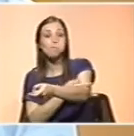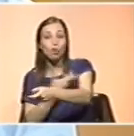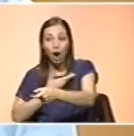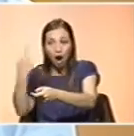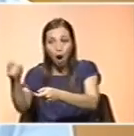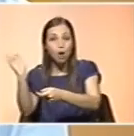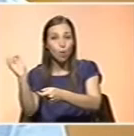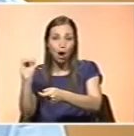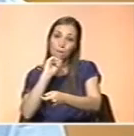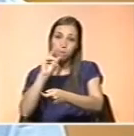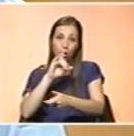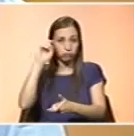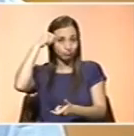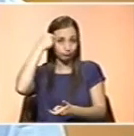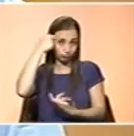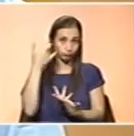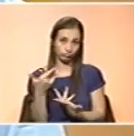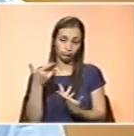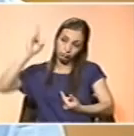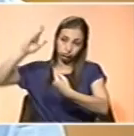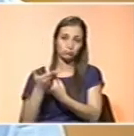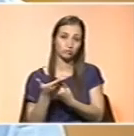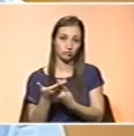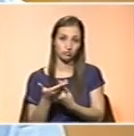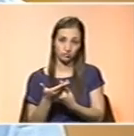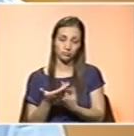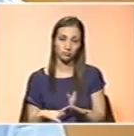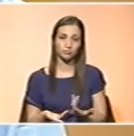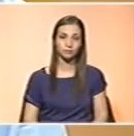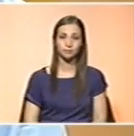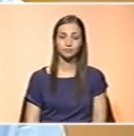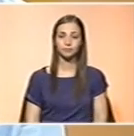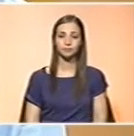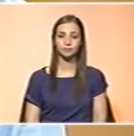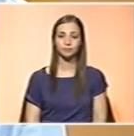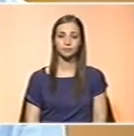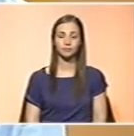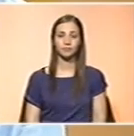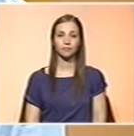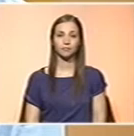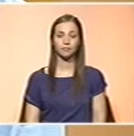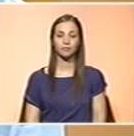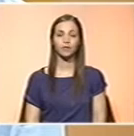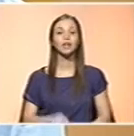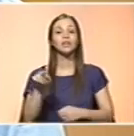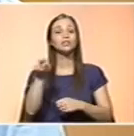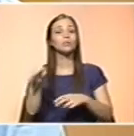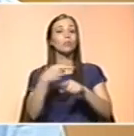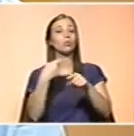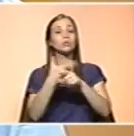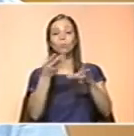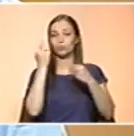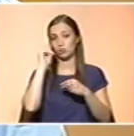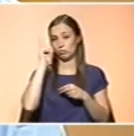as consequências que daí depois surgirão. E este é um dos fatores mais importantes para